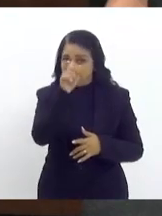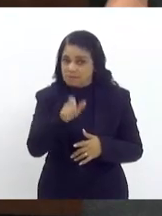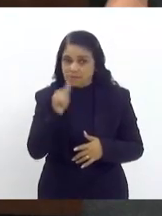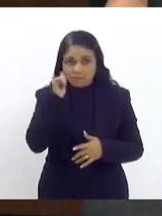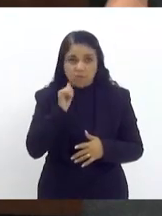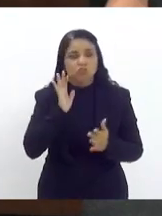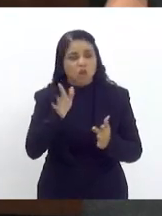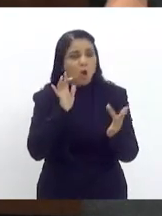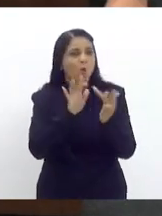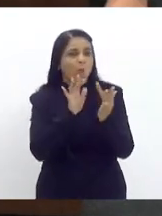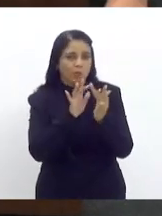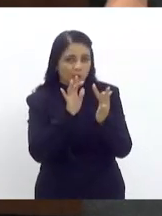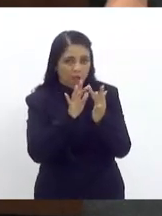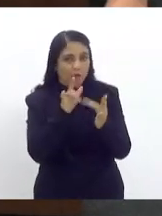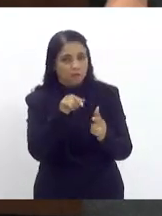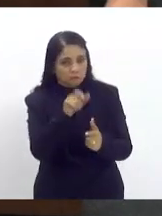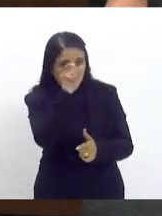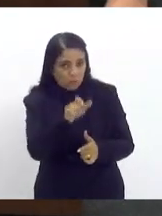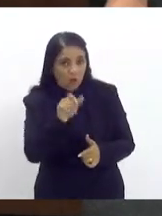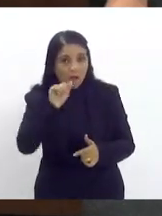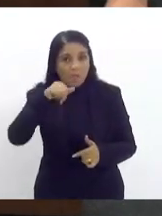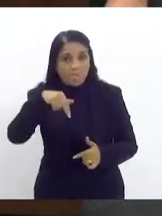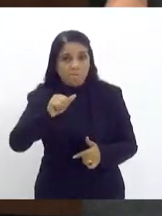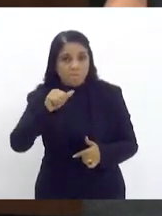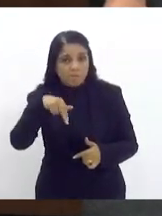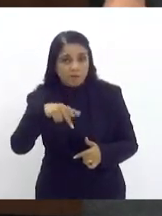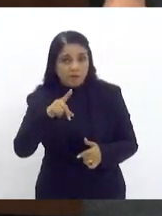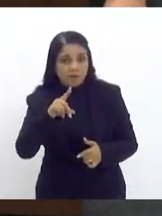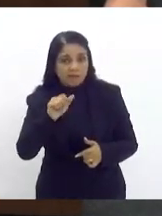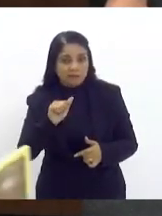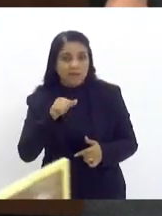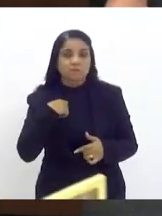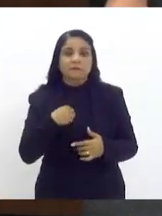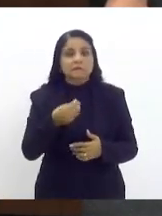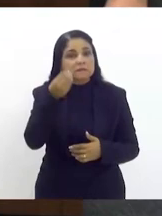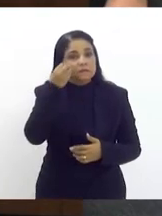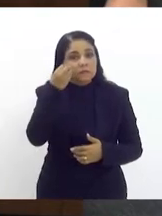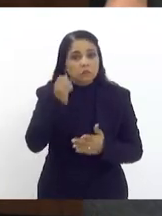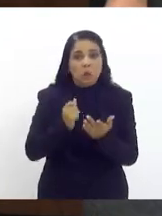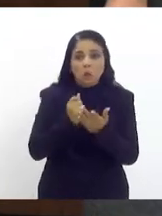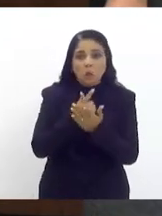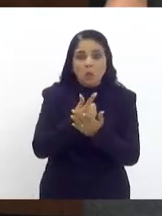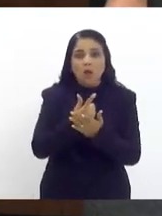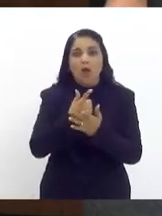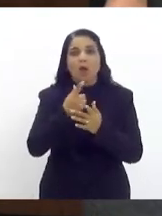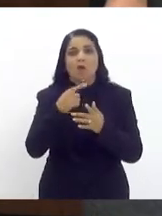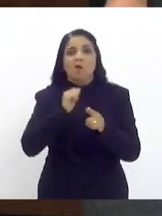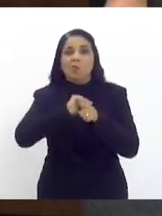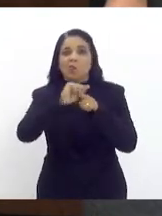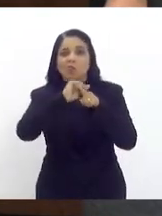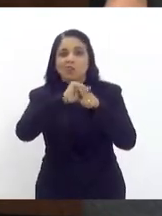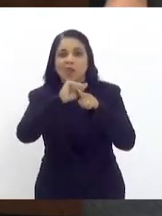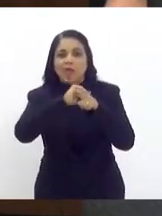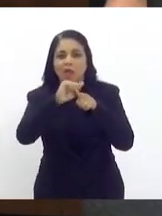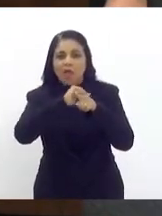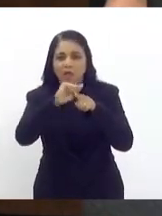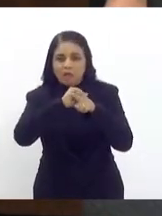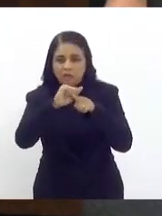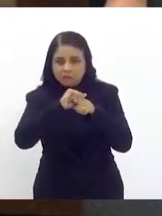com ela. Amanda estava tentando comprar o tênis para o filho de 3 anos, uma plataforma, e